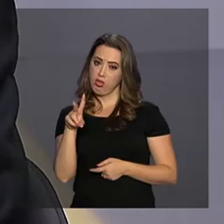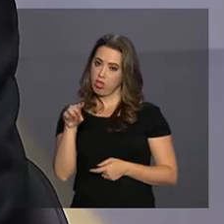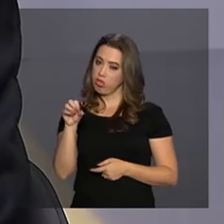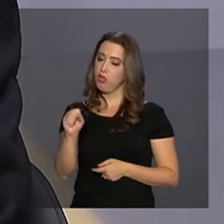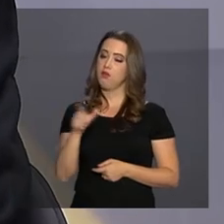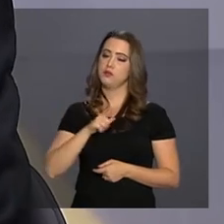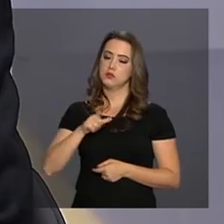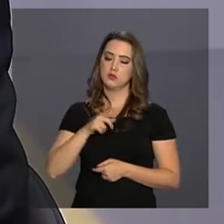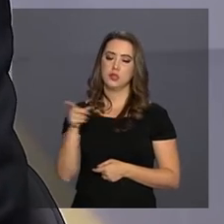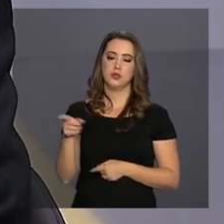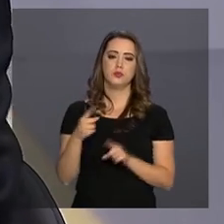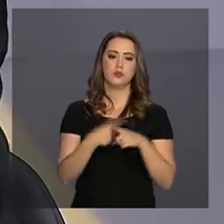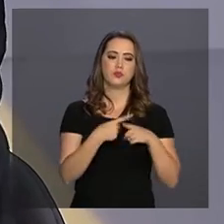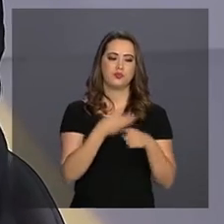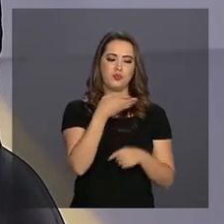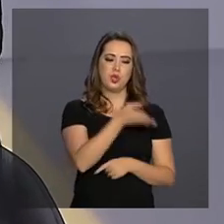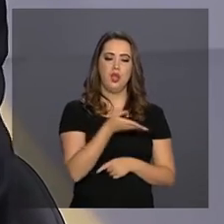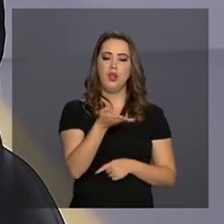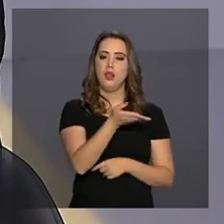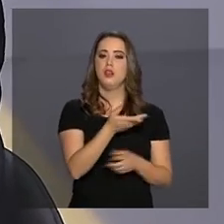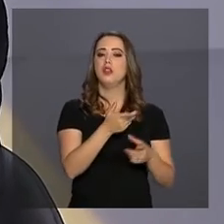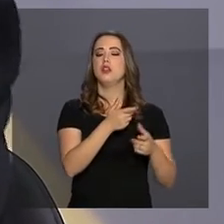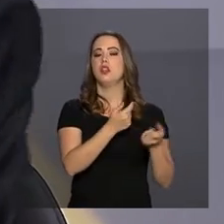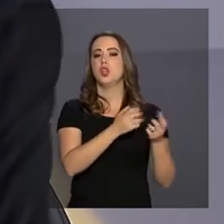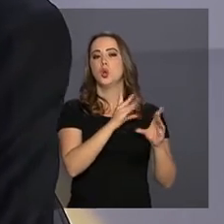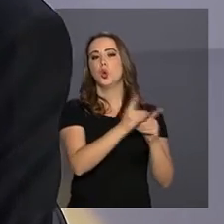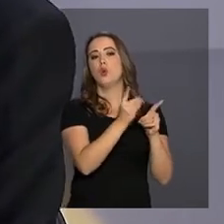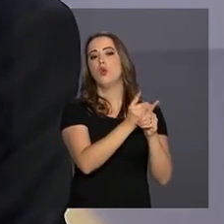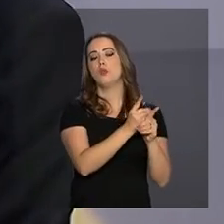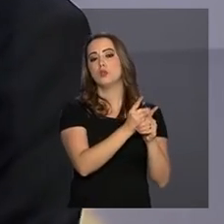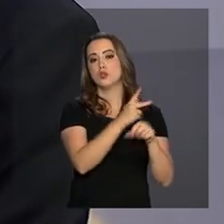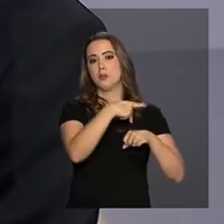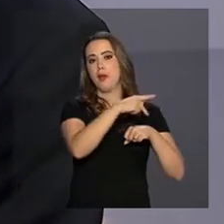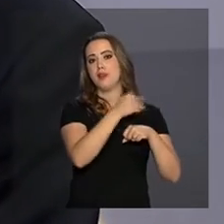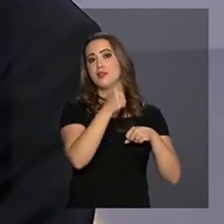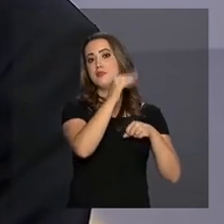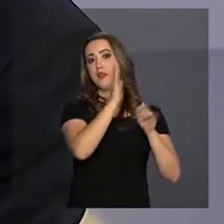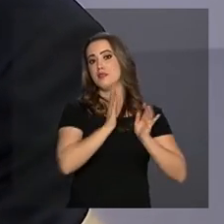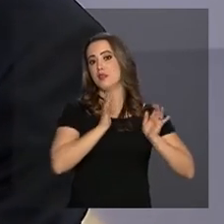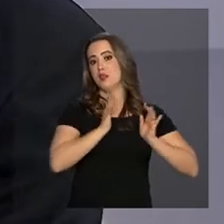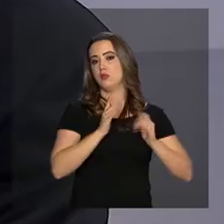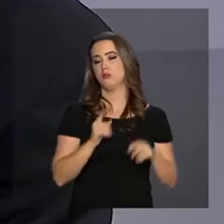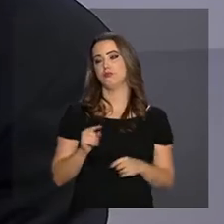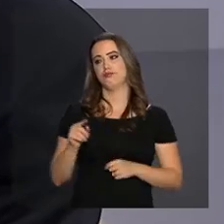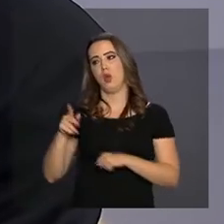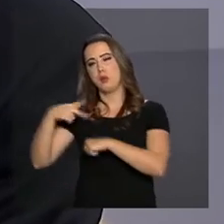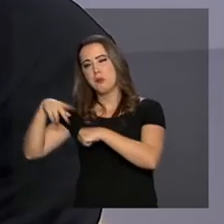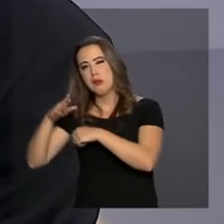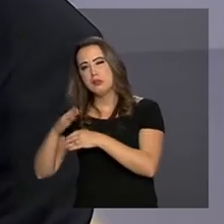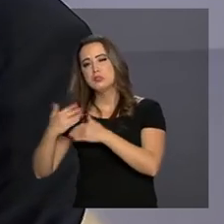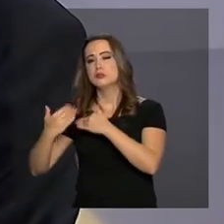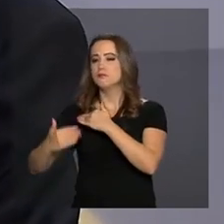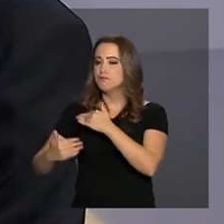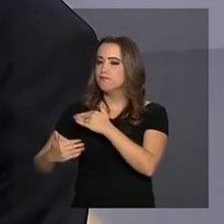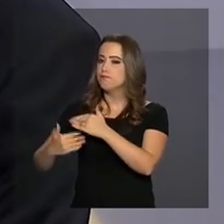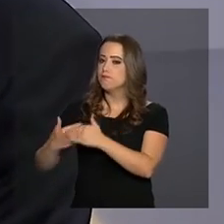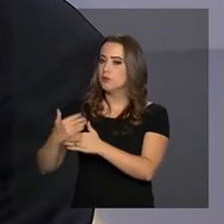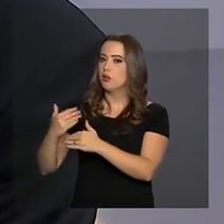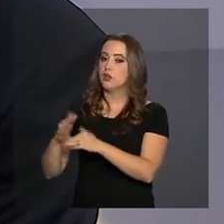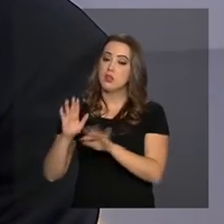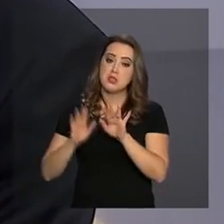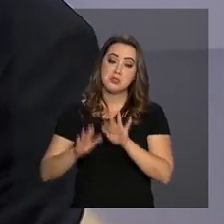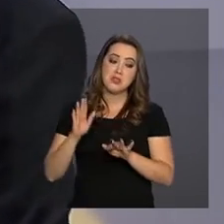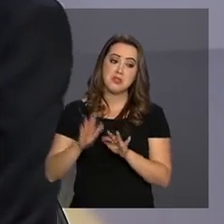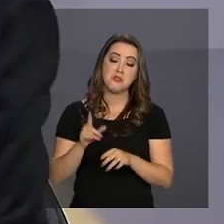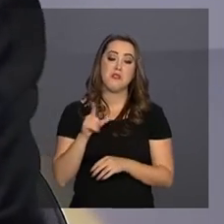encontros das economias desenvolvidas. As economias emergentes tinham um papel, em alguns momentos,